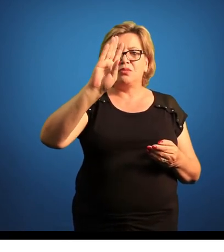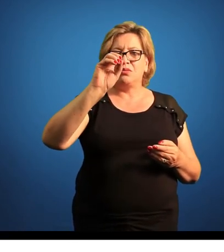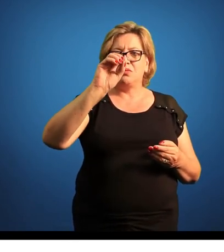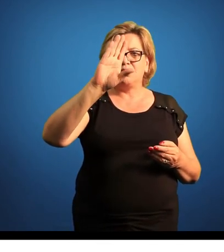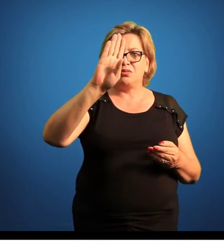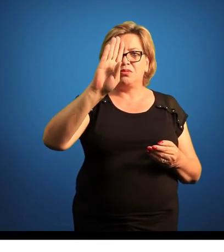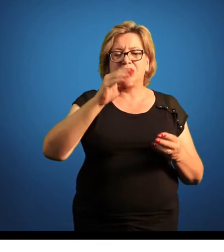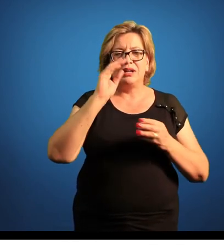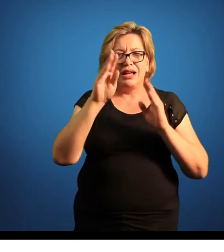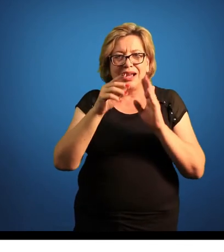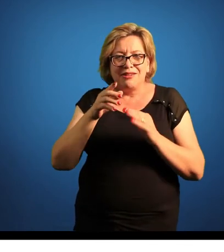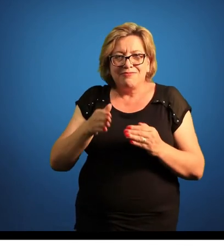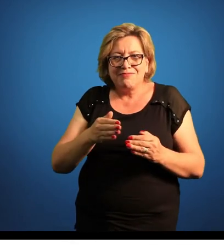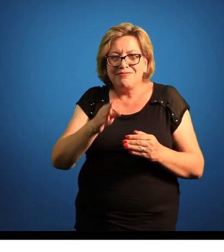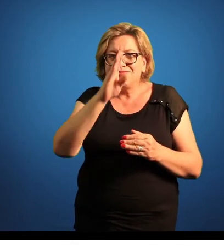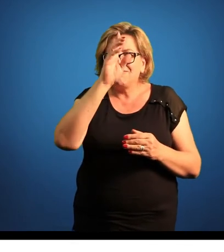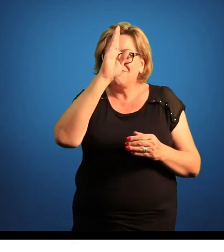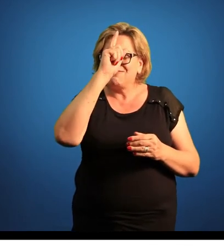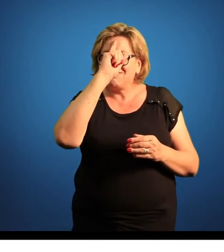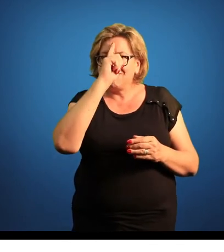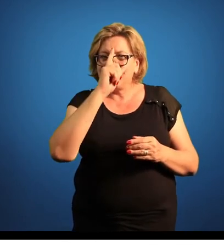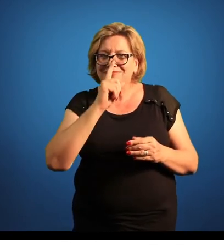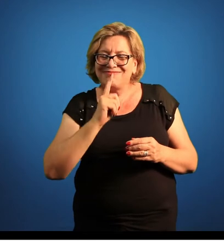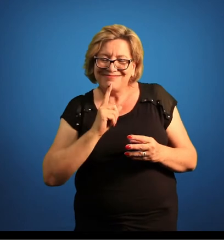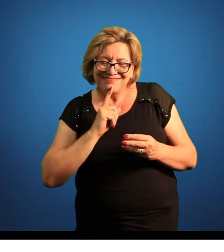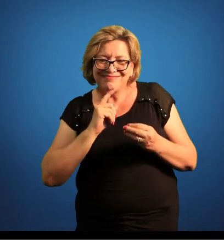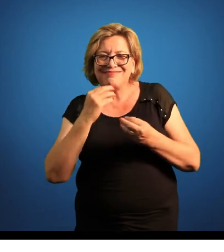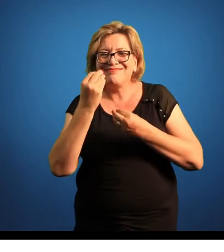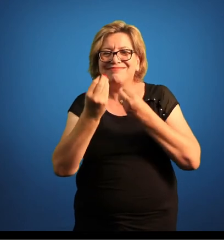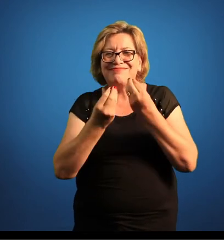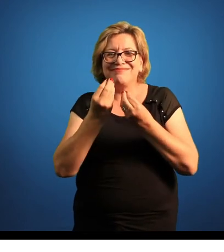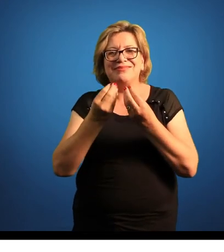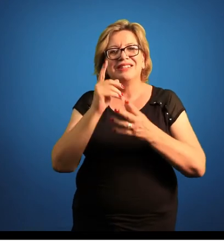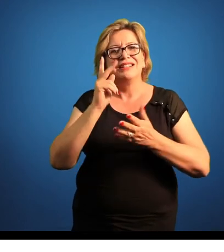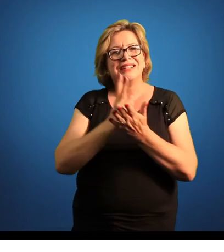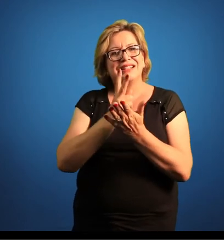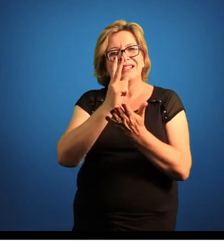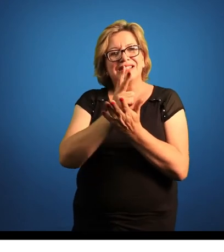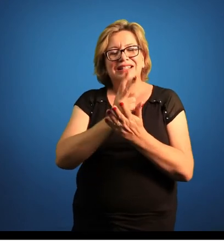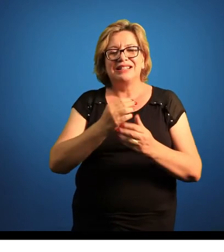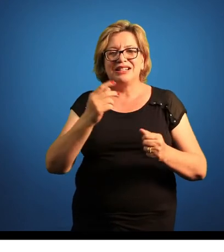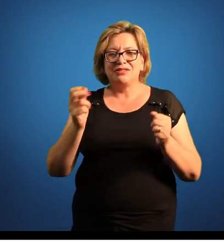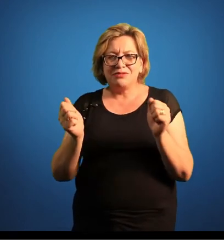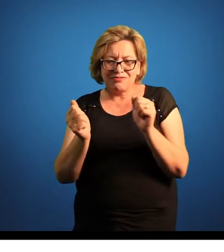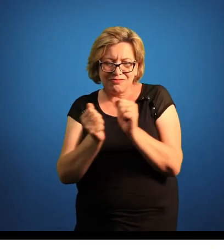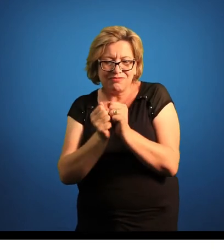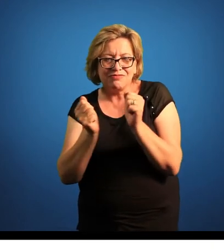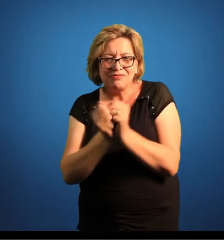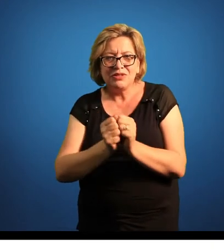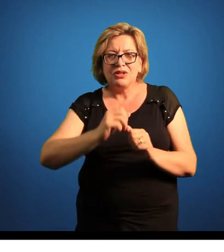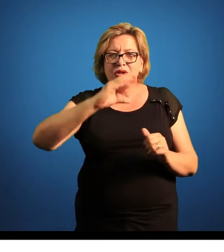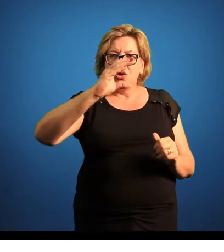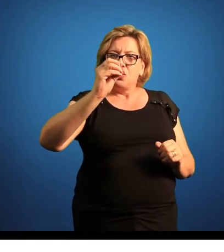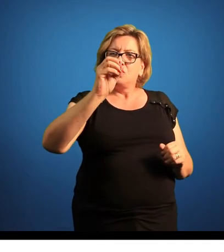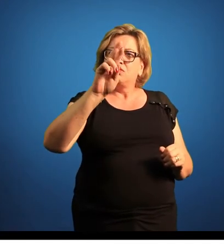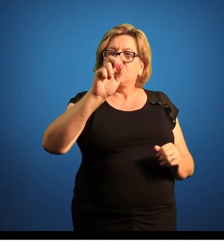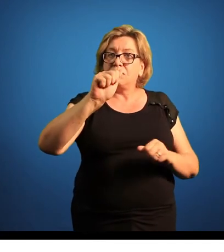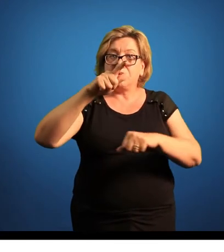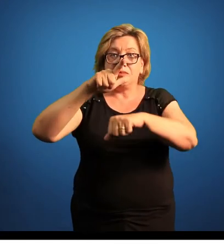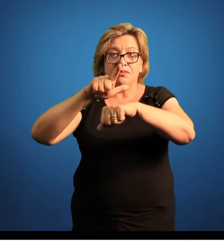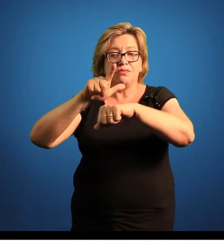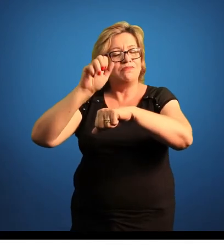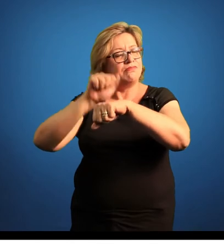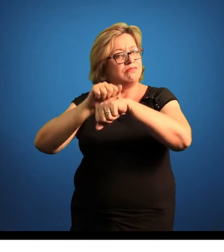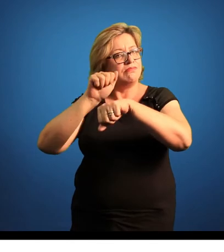Aquele peixinho amarelo, né? Chamado de yellow gob, ele fica sempre associado a corais duros, né? Corais